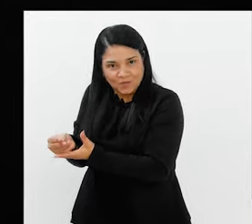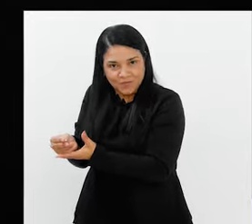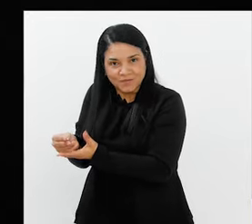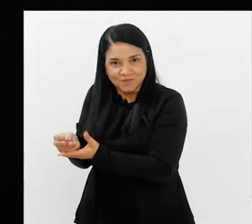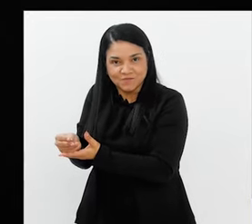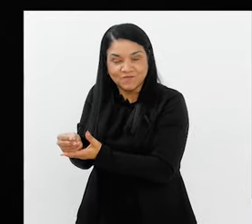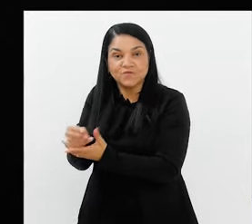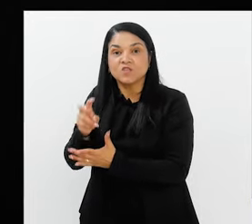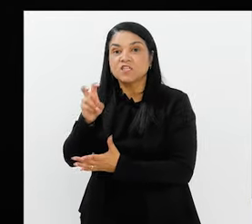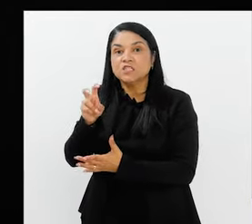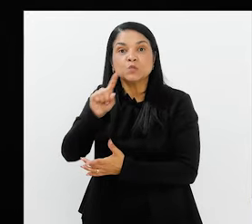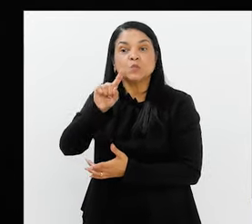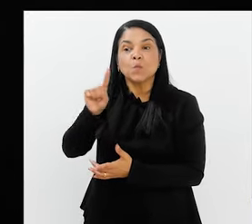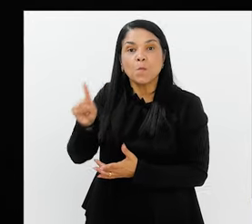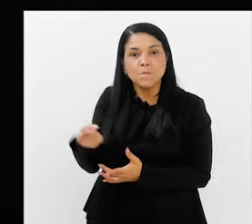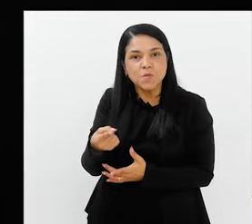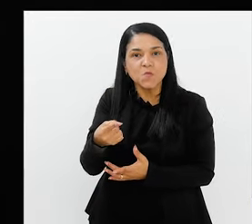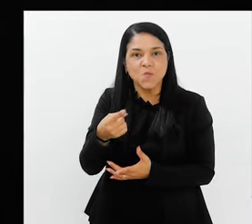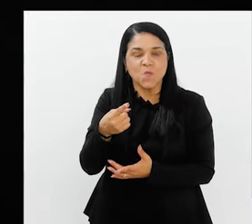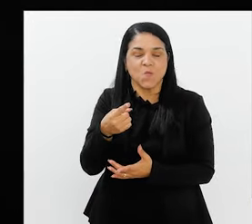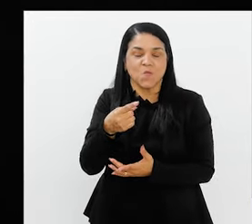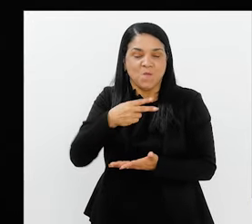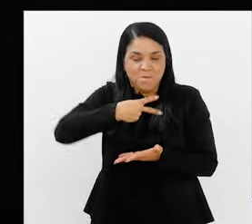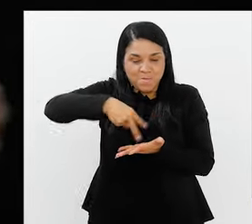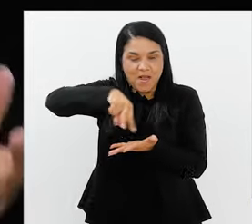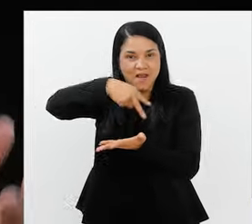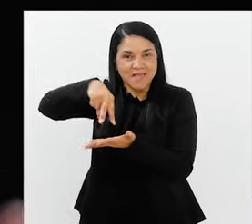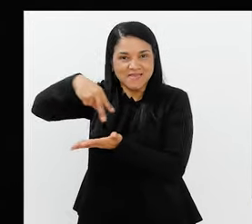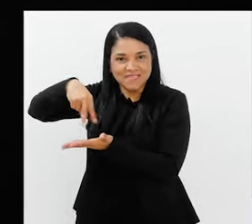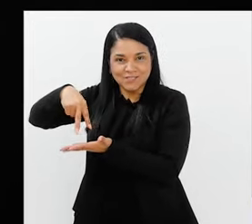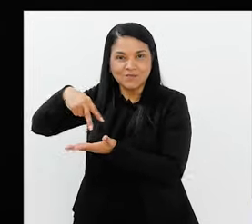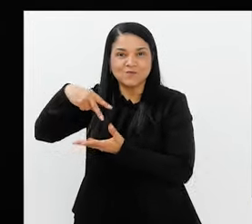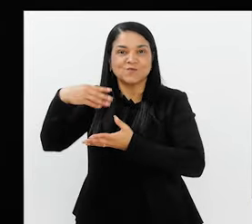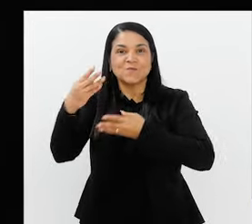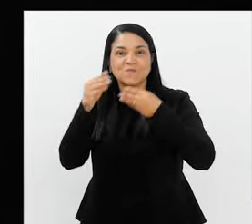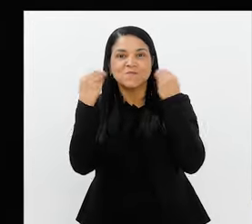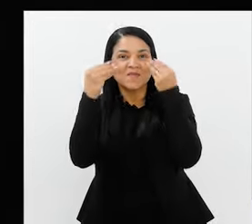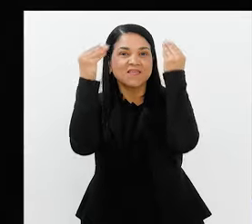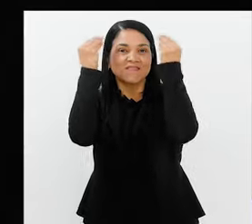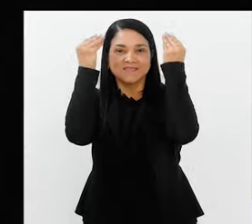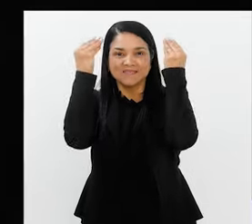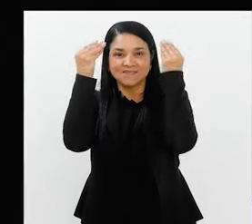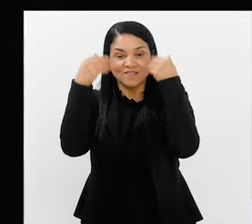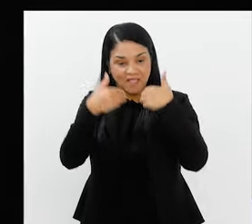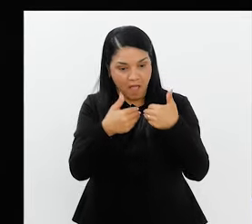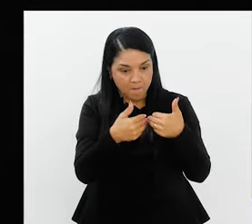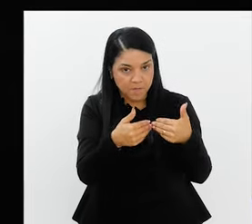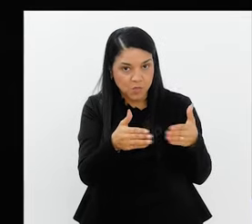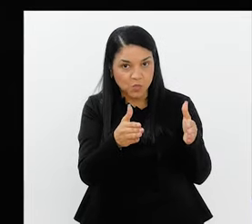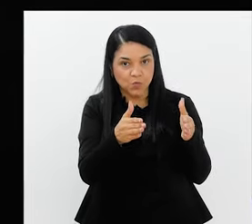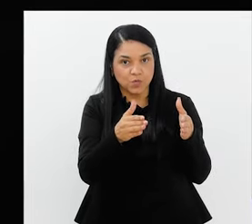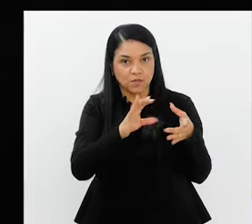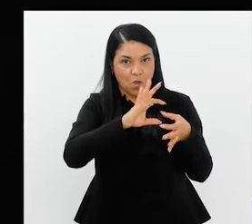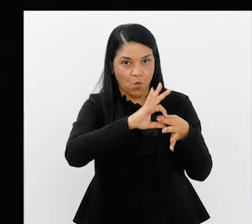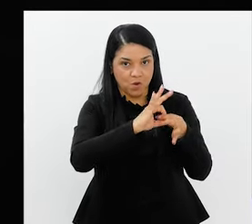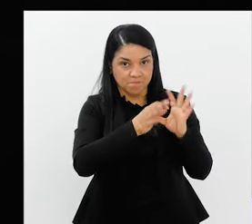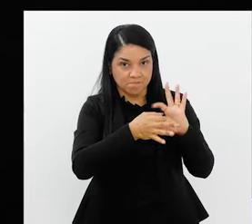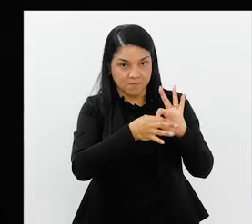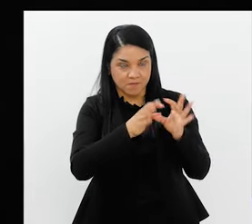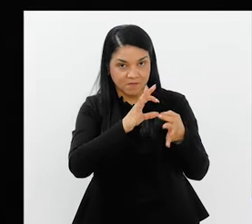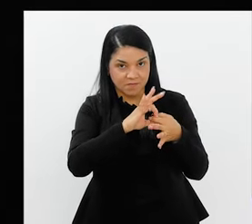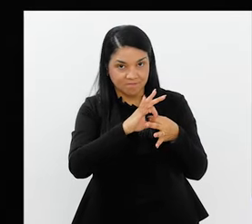incrível. Cinco mil bailarinos e componentes maquiados na abertura.